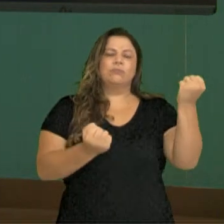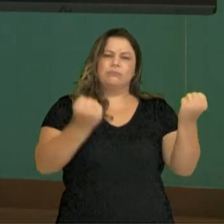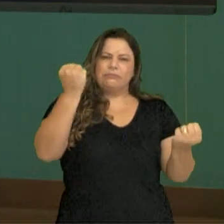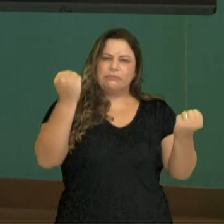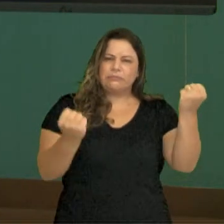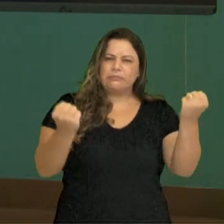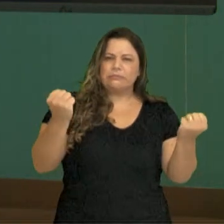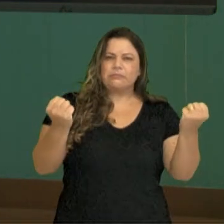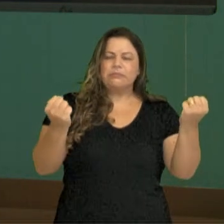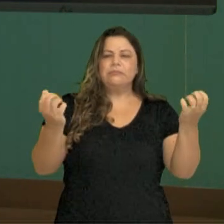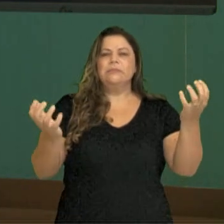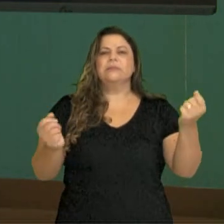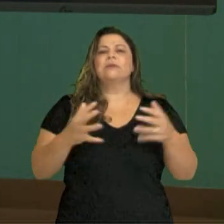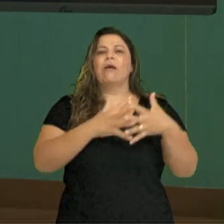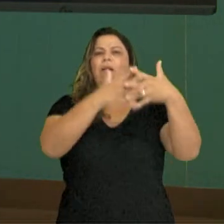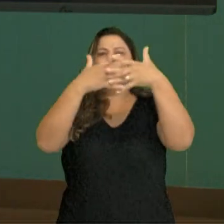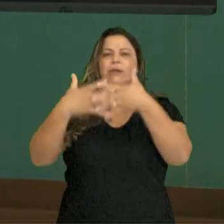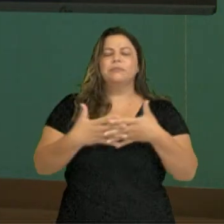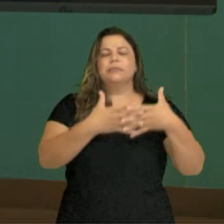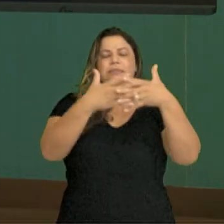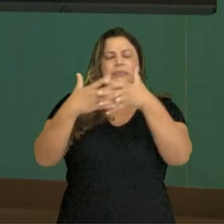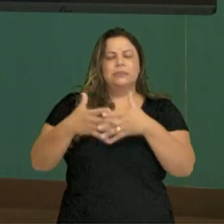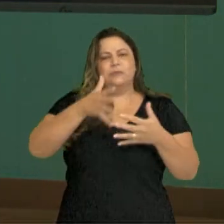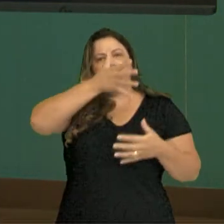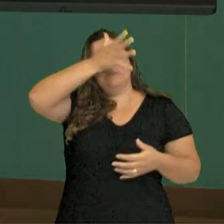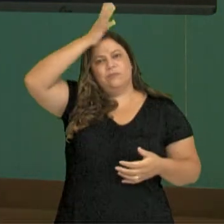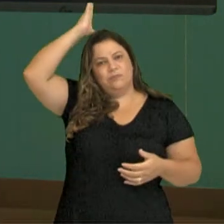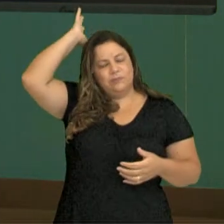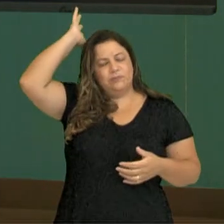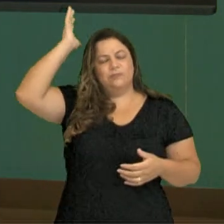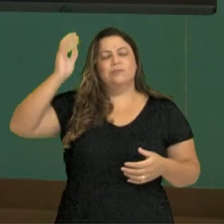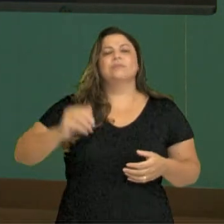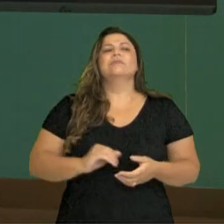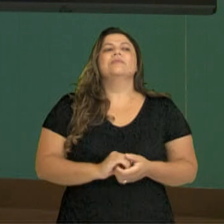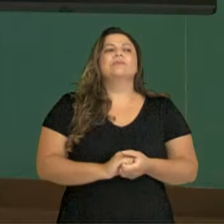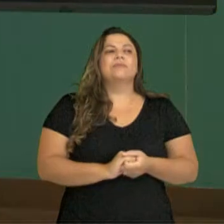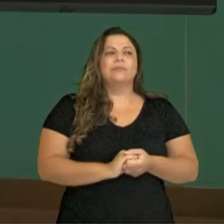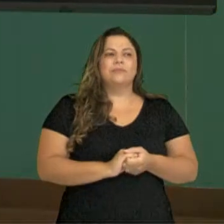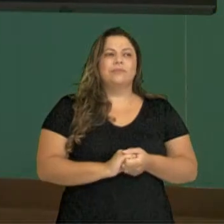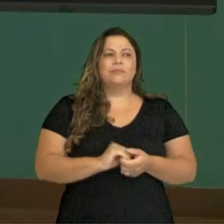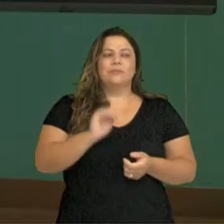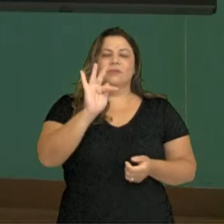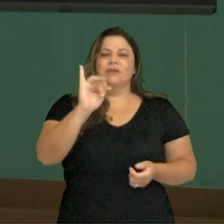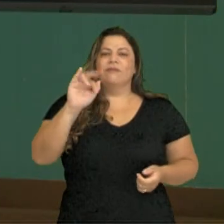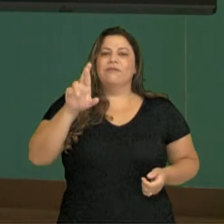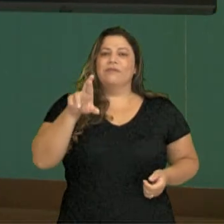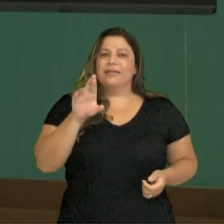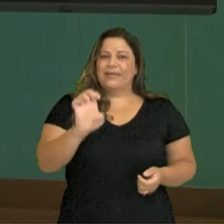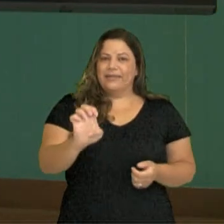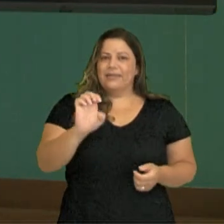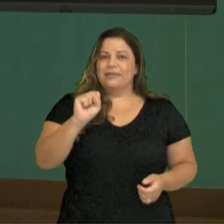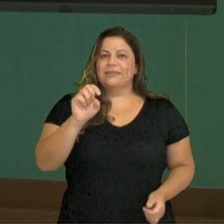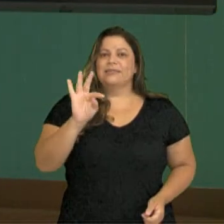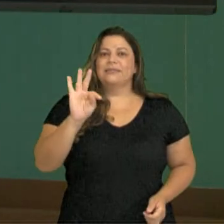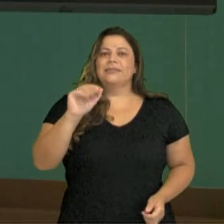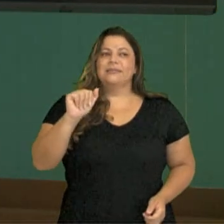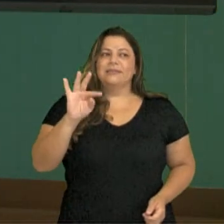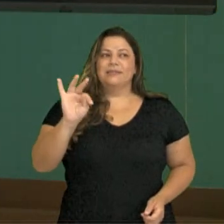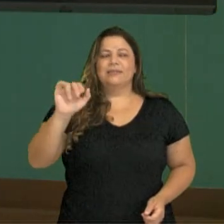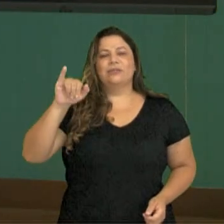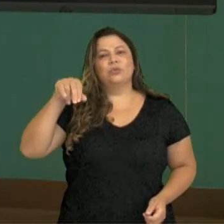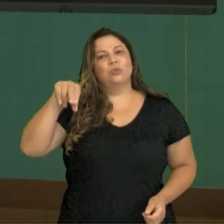caminhão do bombeiro. Que lugar é esse? Essa a minha fire station. A estação dos